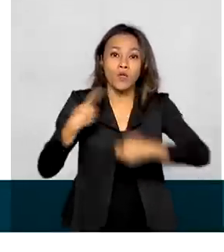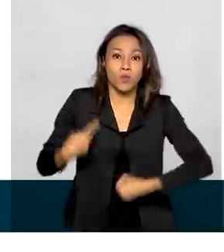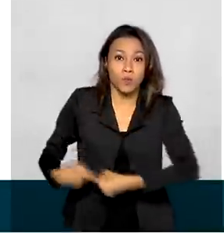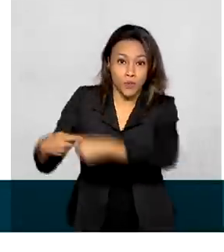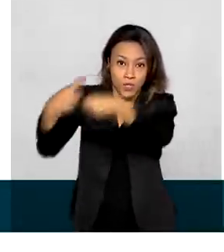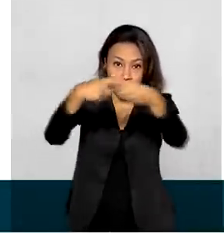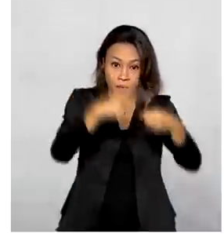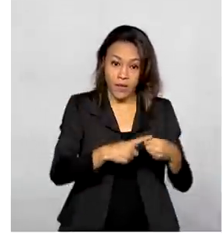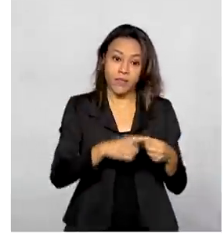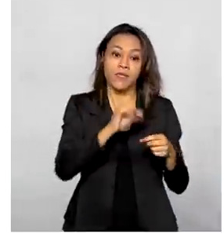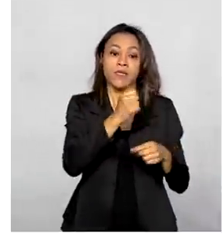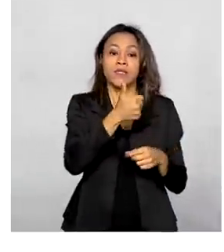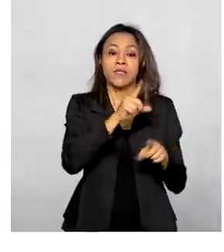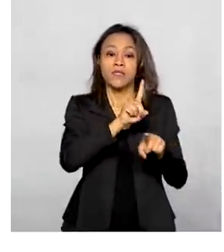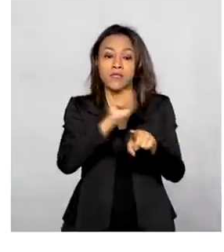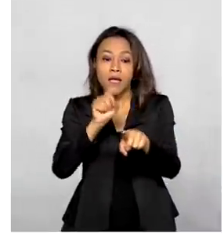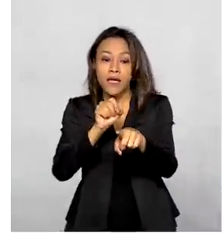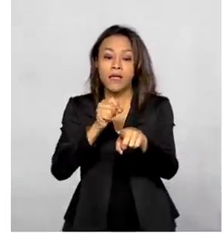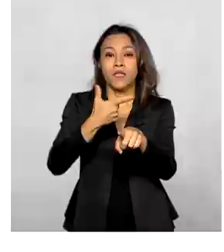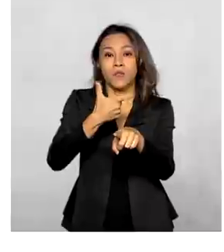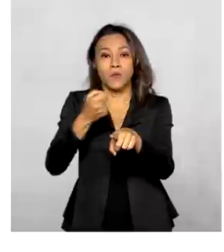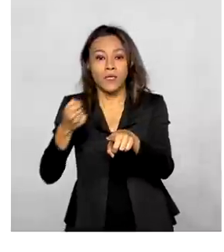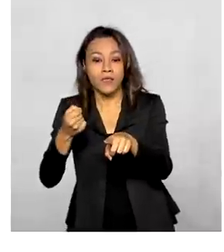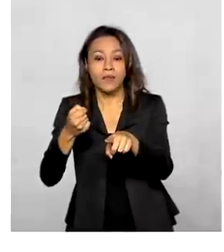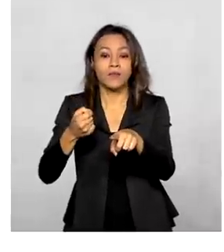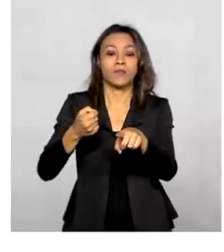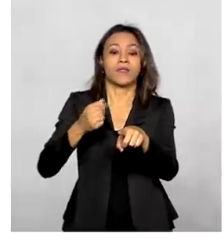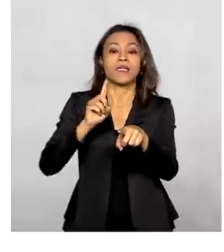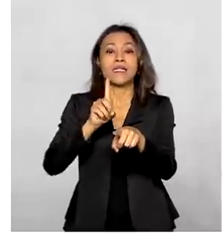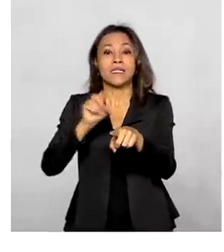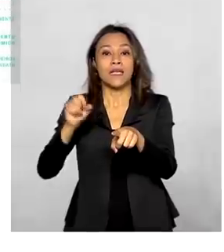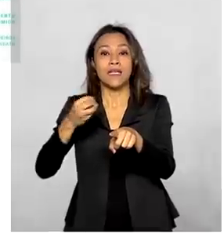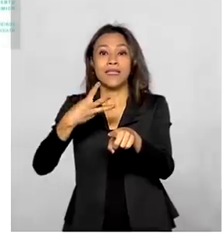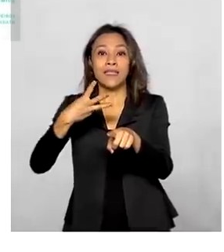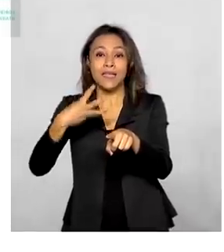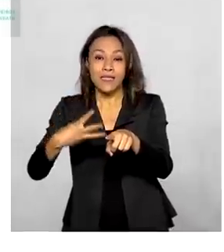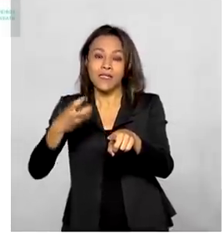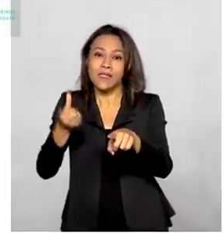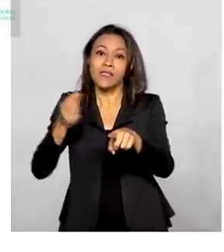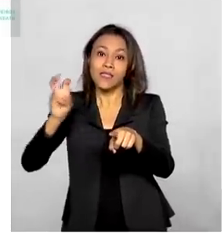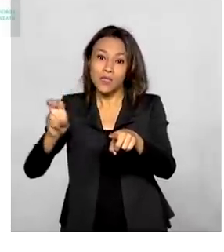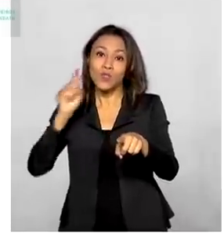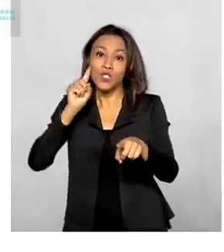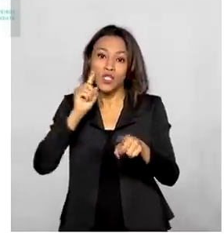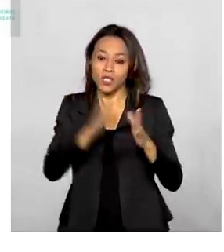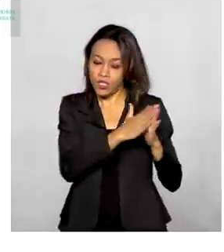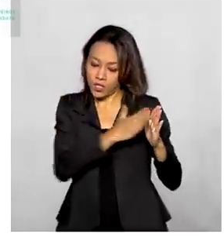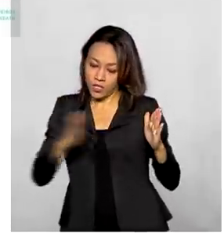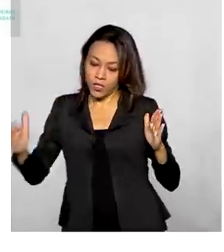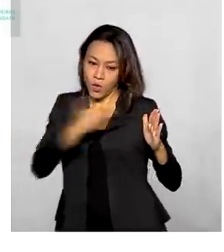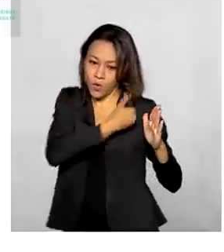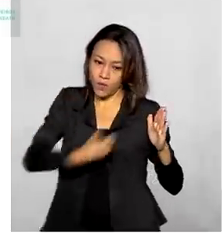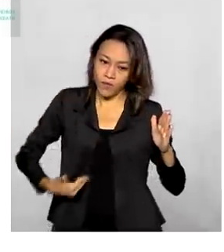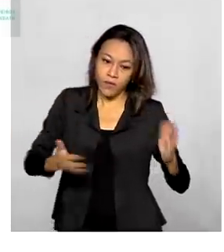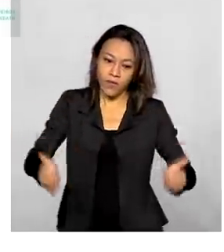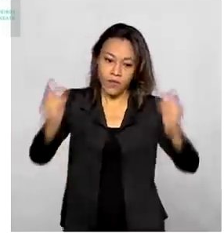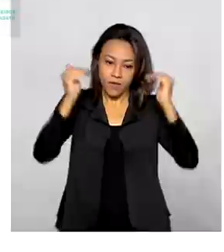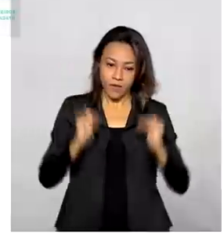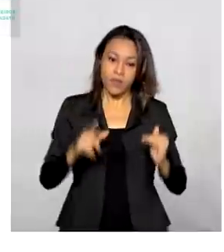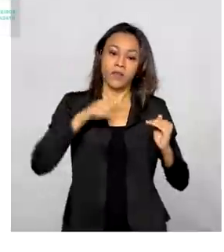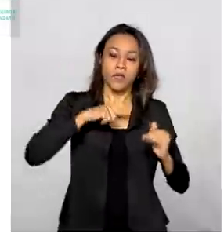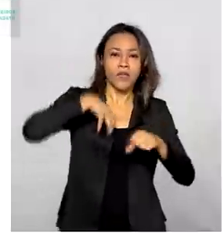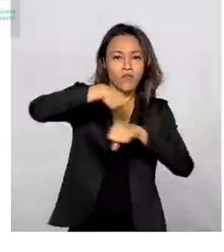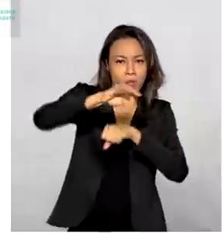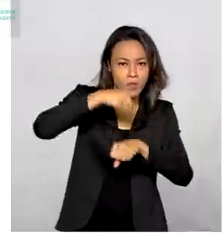primeiros 100, 200 e 365 dias de mandato. O Informe Federativo, com informações sobre as